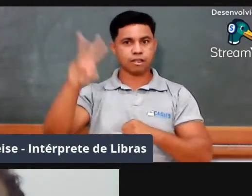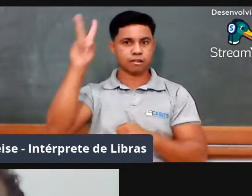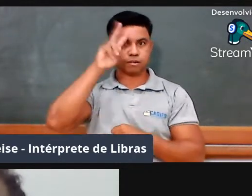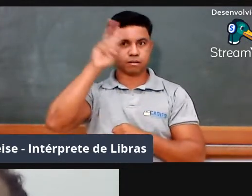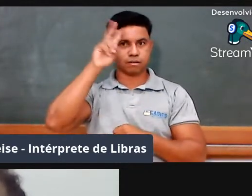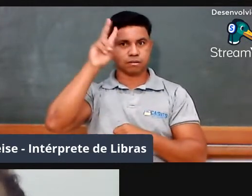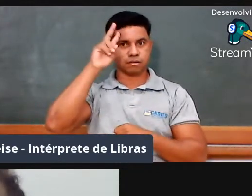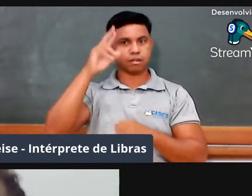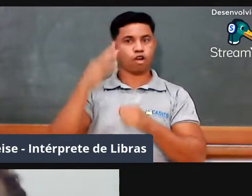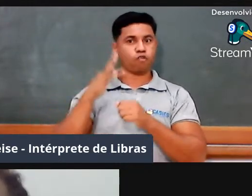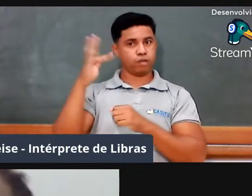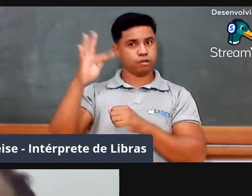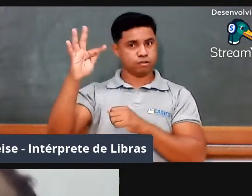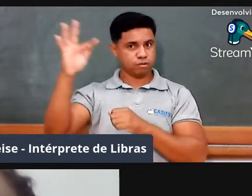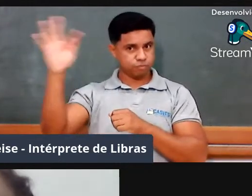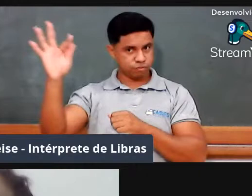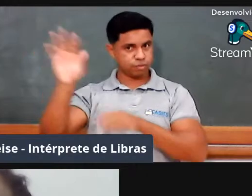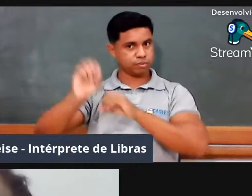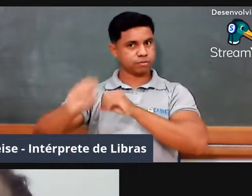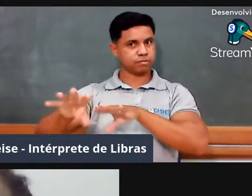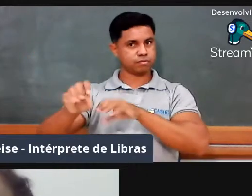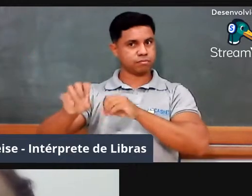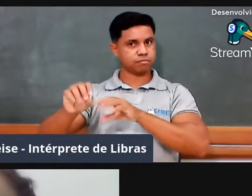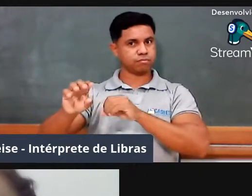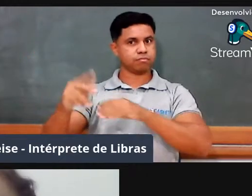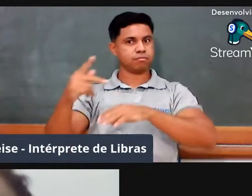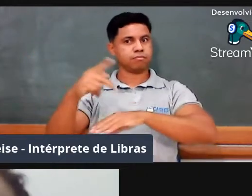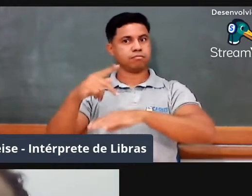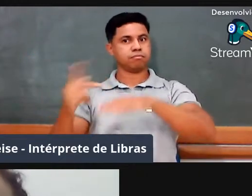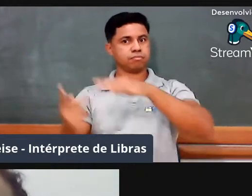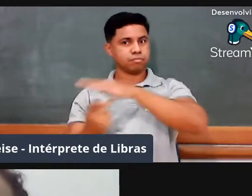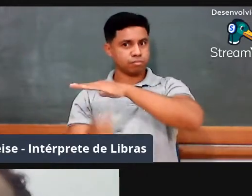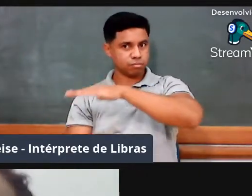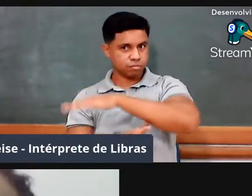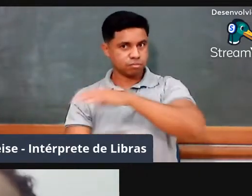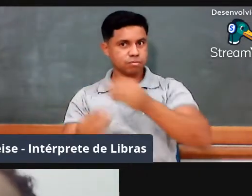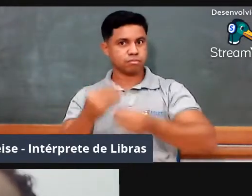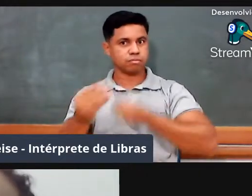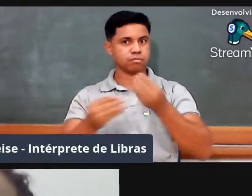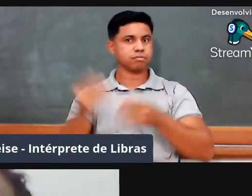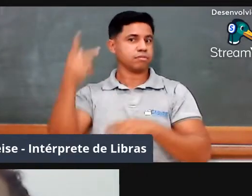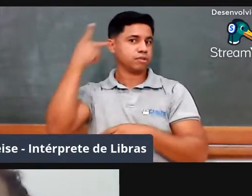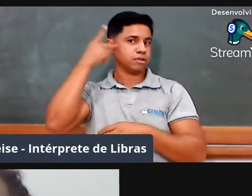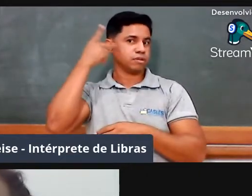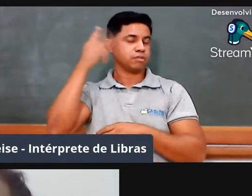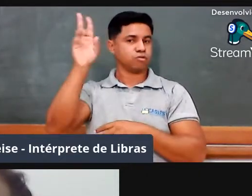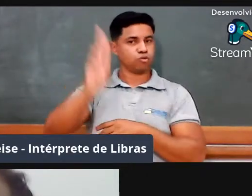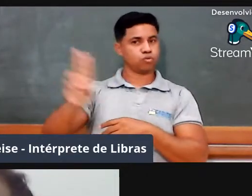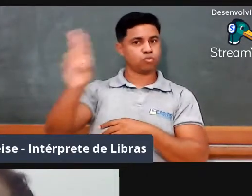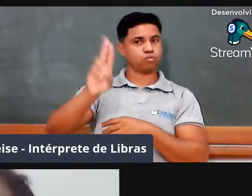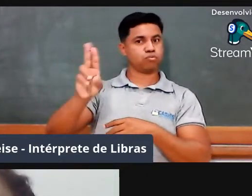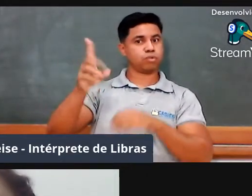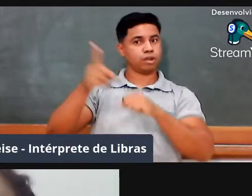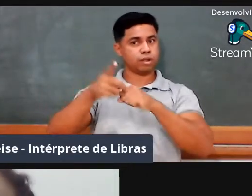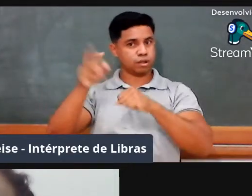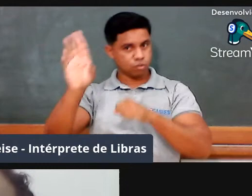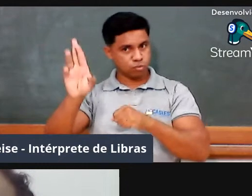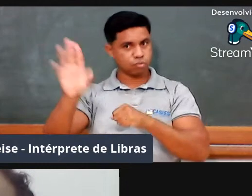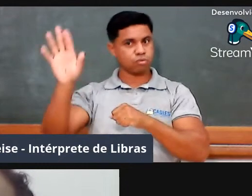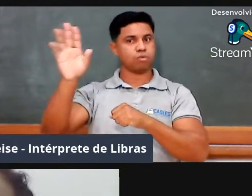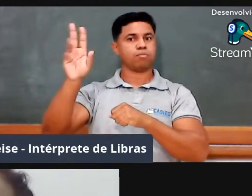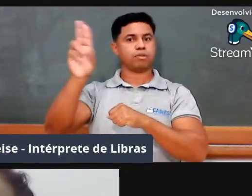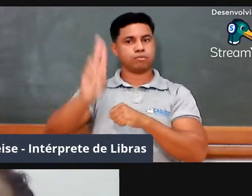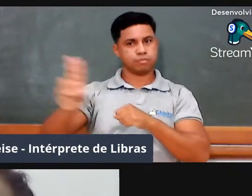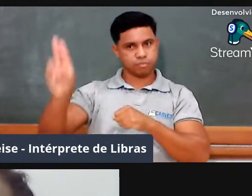Educação pela Pontifícia Universidade Católica de São Paulo. Ele é doutor pela Universidade de São Paulo,